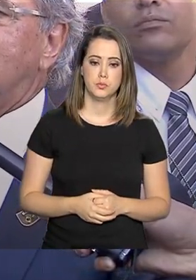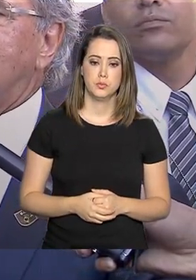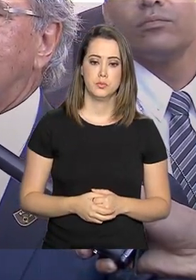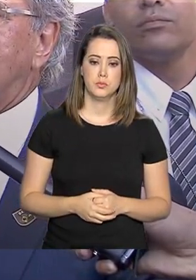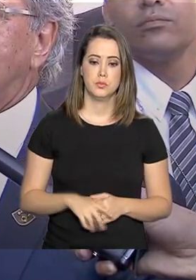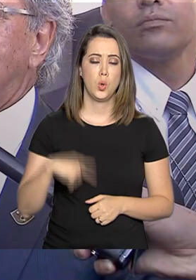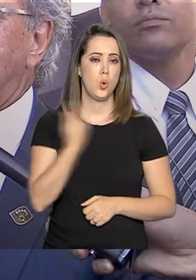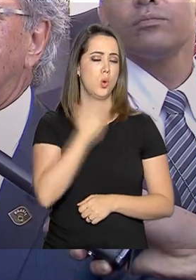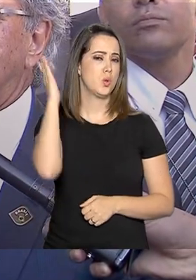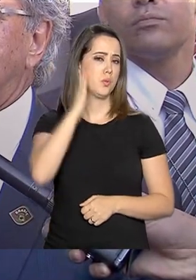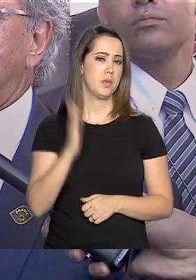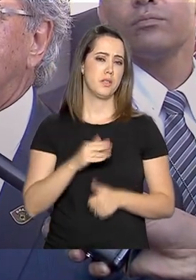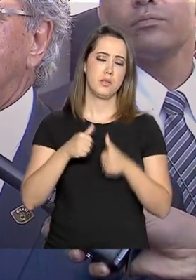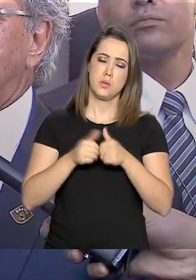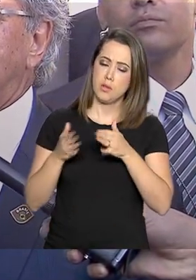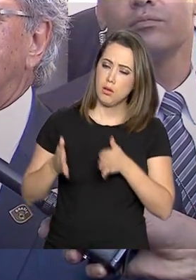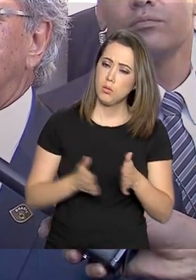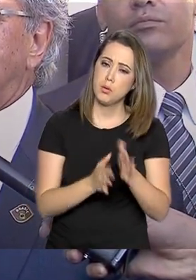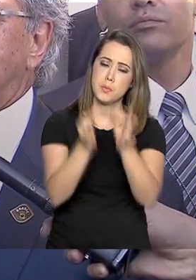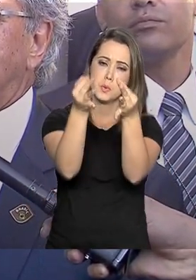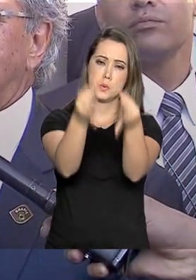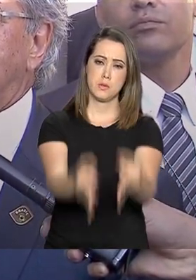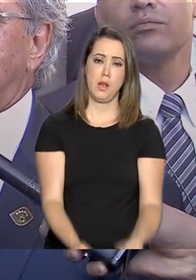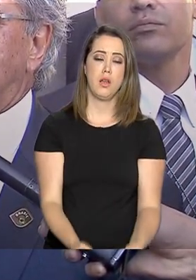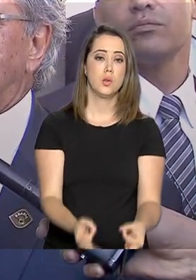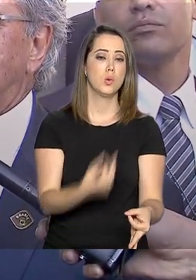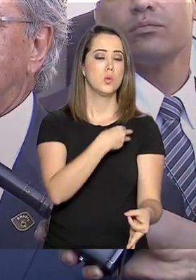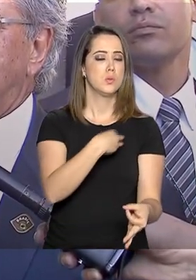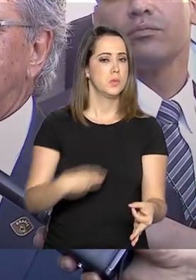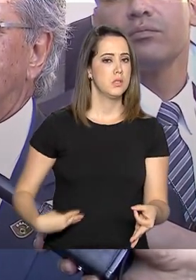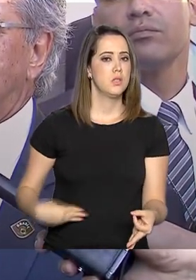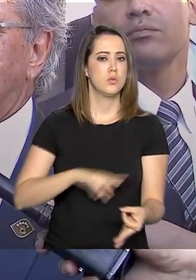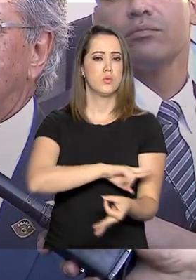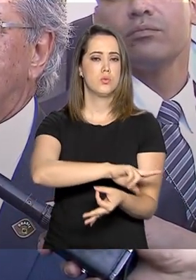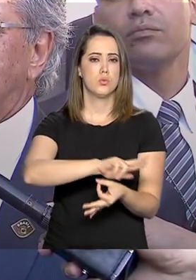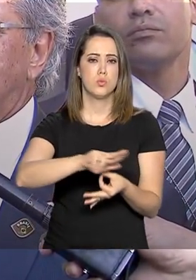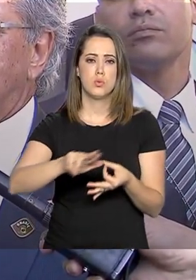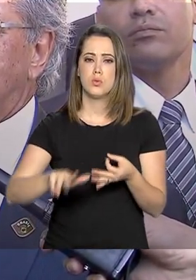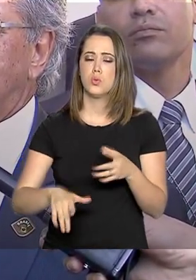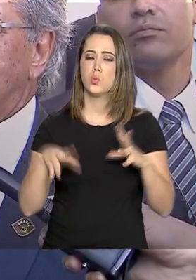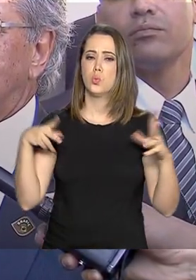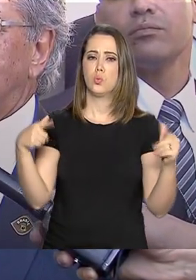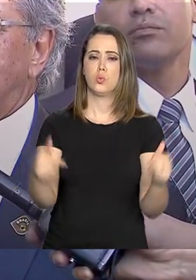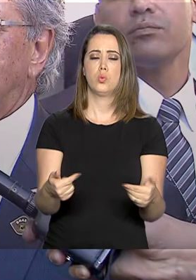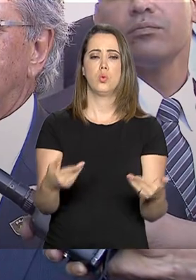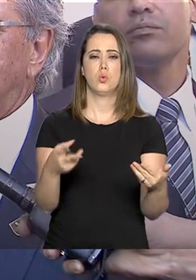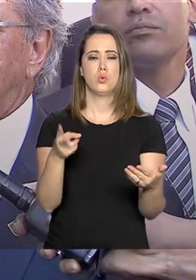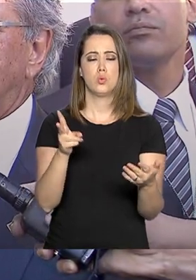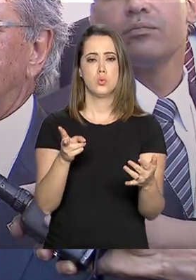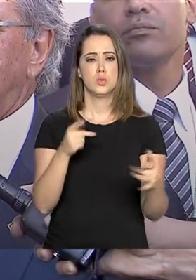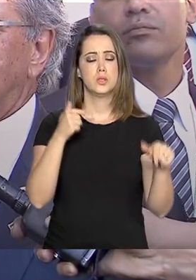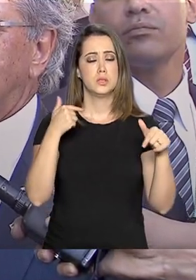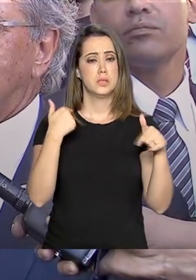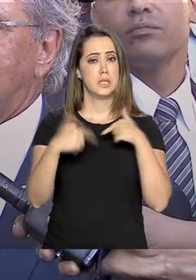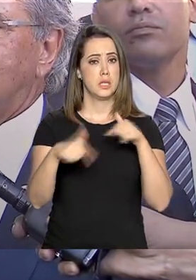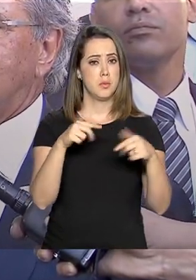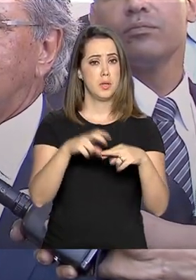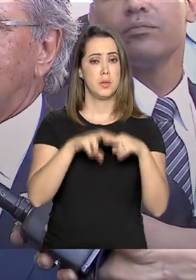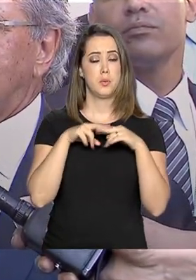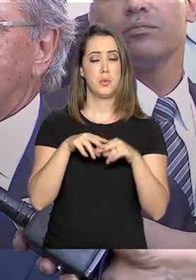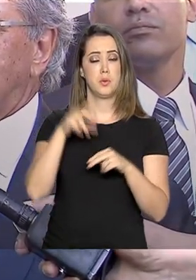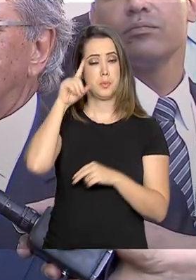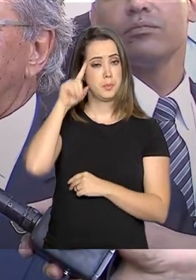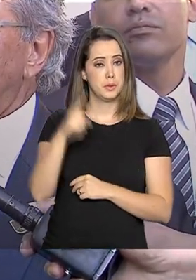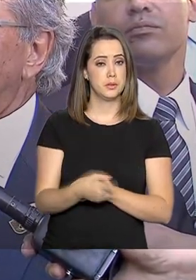Nosso Brasil está no caminho certo, os ministros estão todos fazendo aquilo que é determinado.